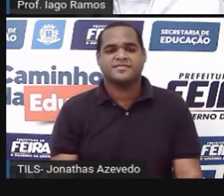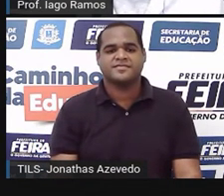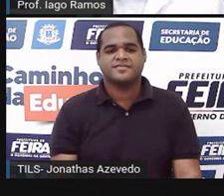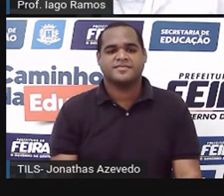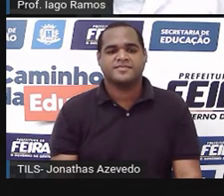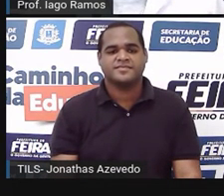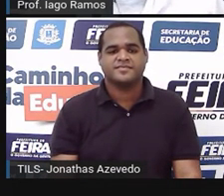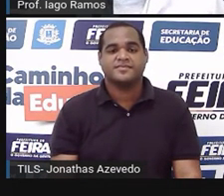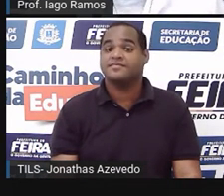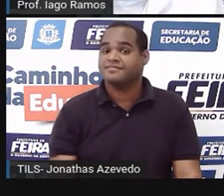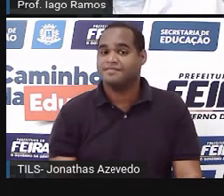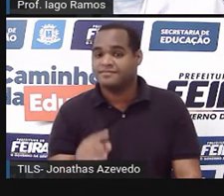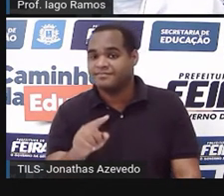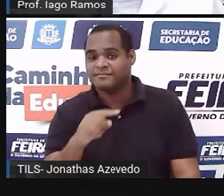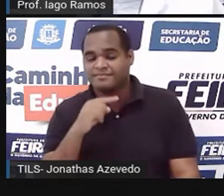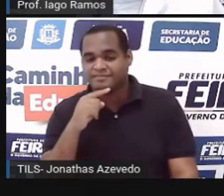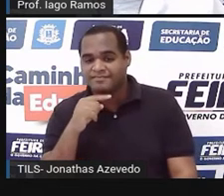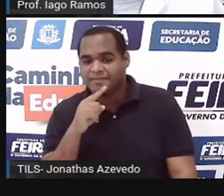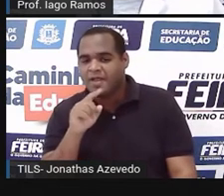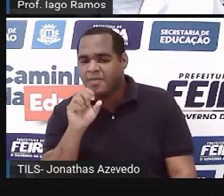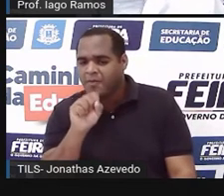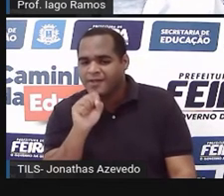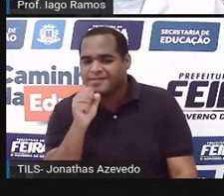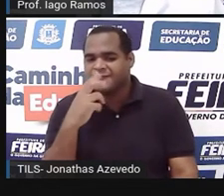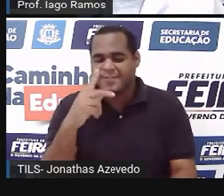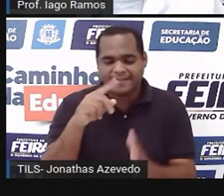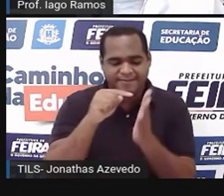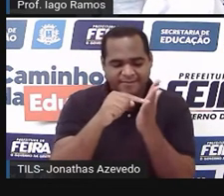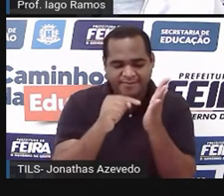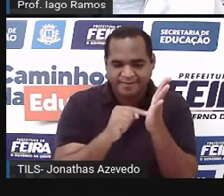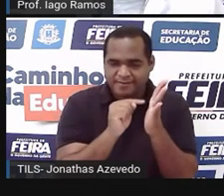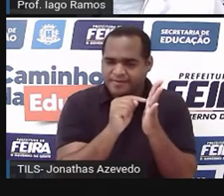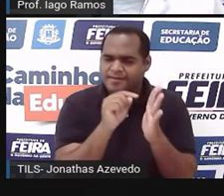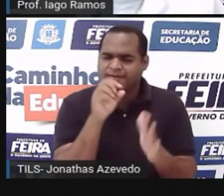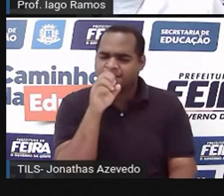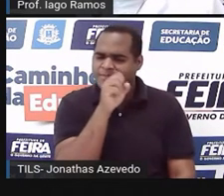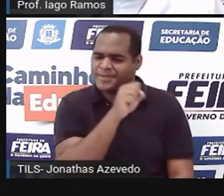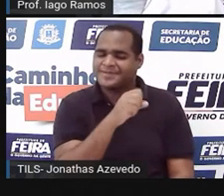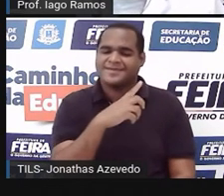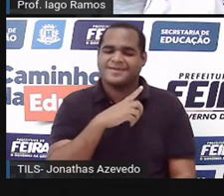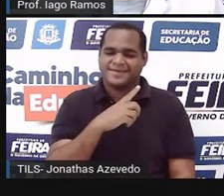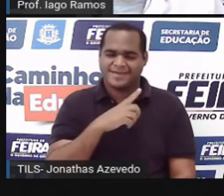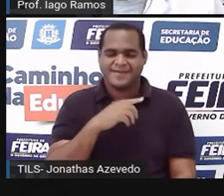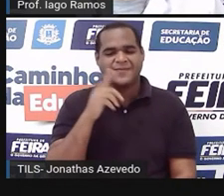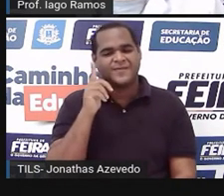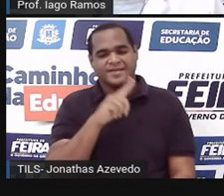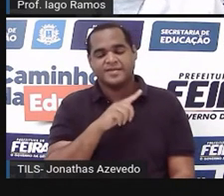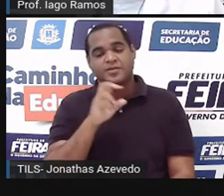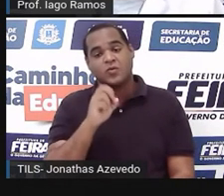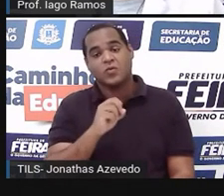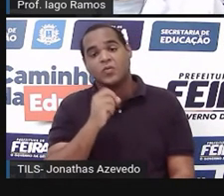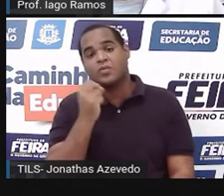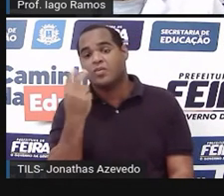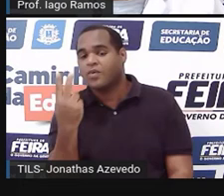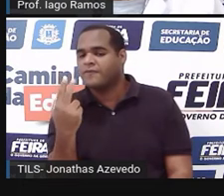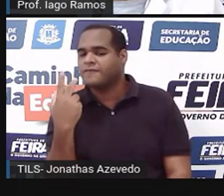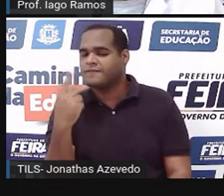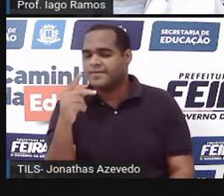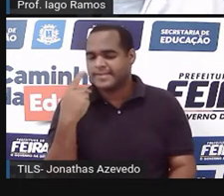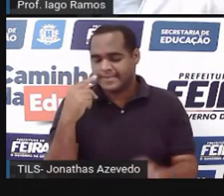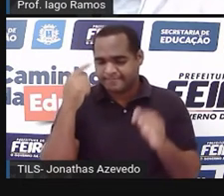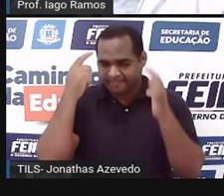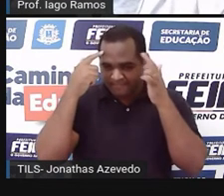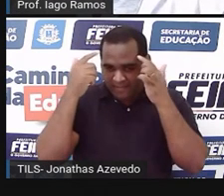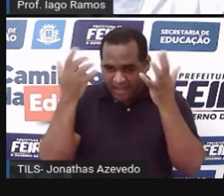E caso você estiver fazendo com a calculadora, isso é feito rapidamente, ou aqueles ou aquelas que têm